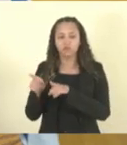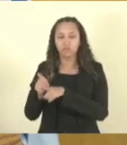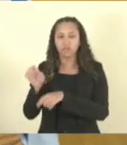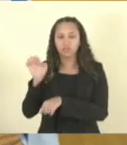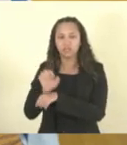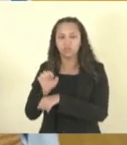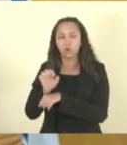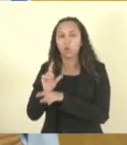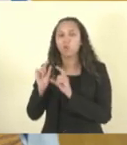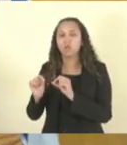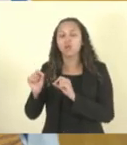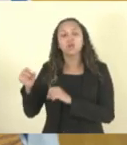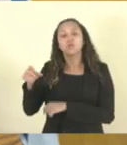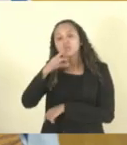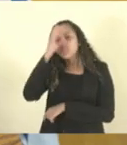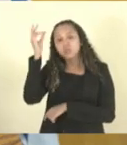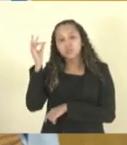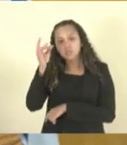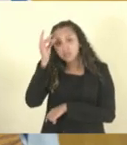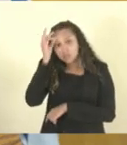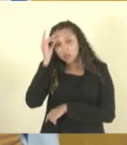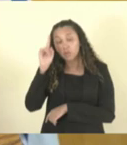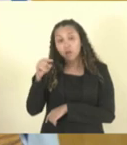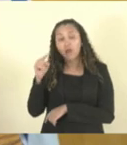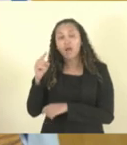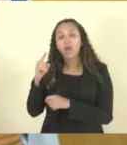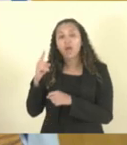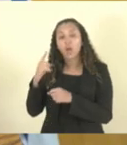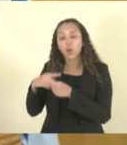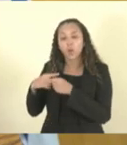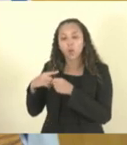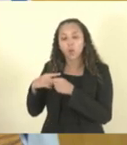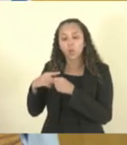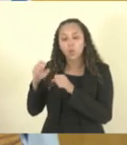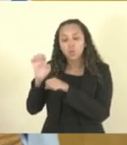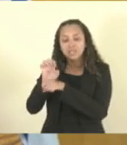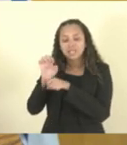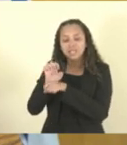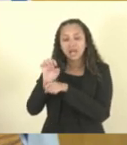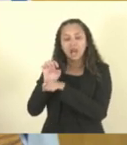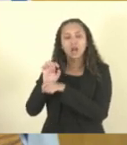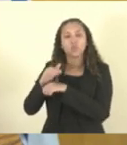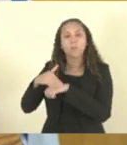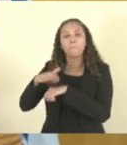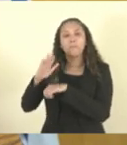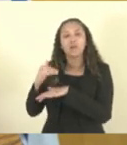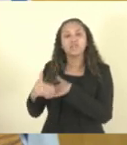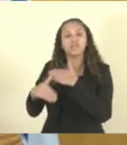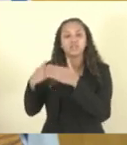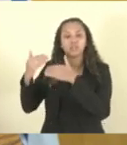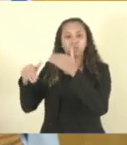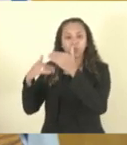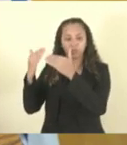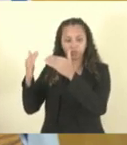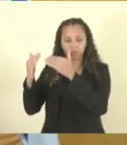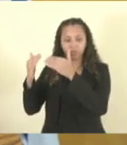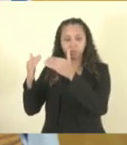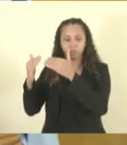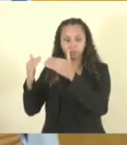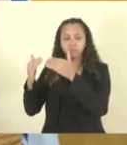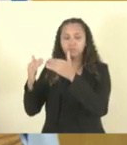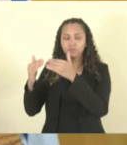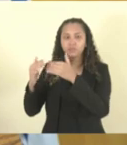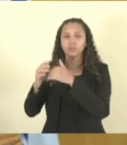que o Espírito Santo é um dos municípios mais, é um dos estados mais desenvolvidos na